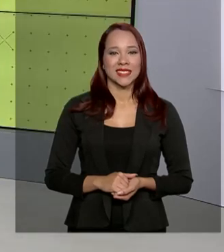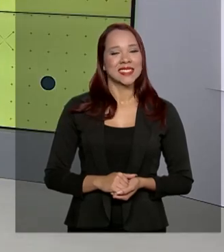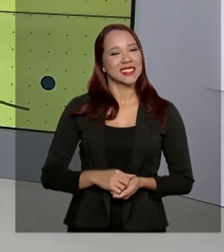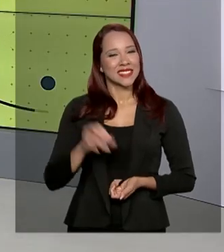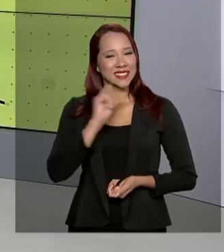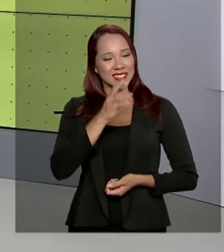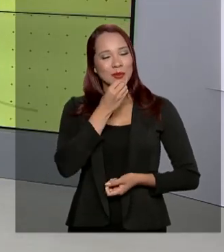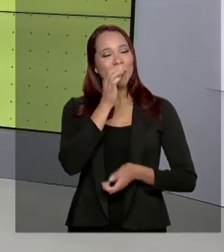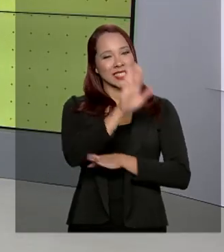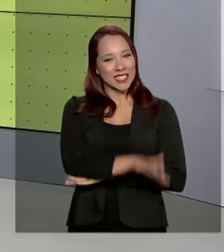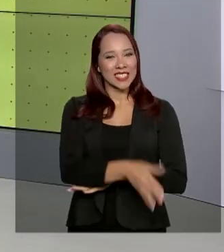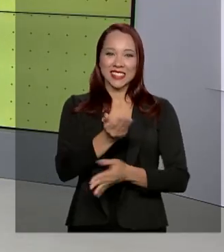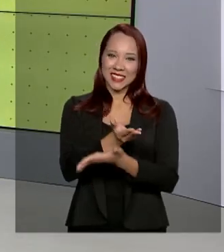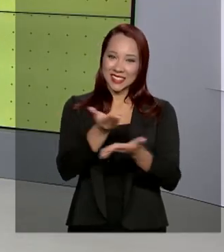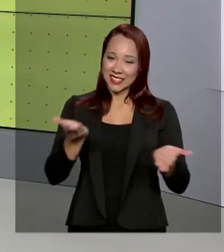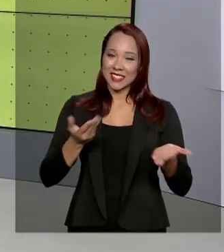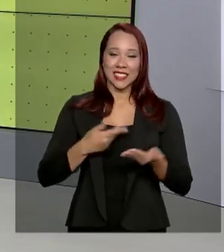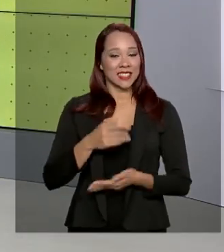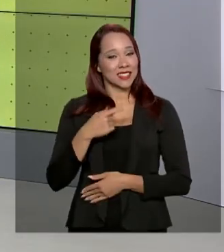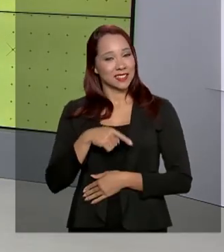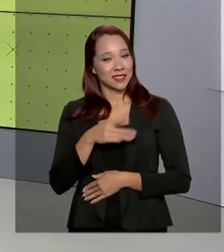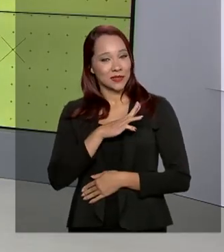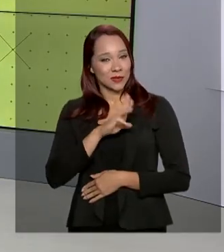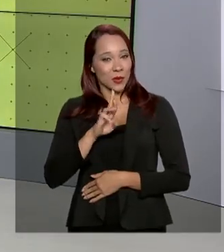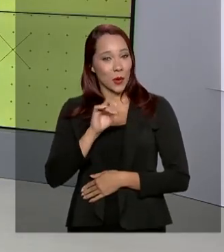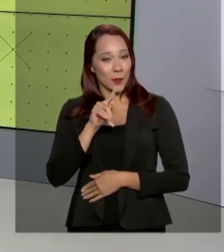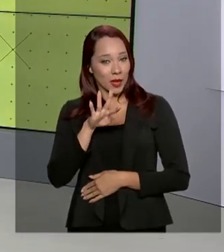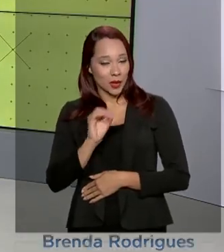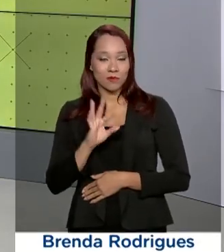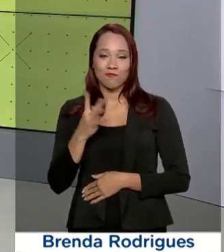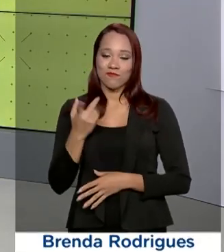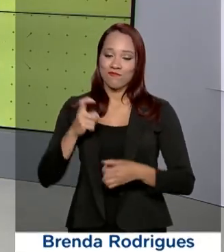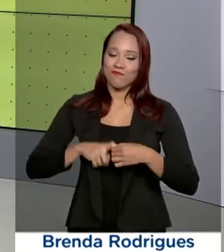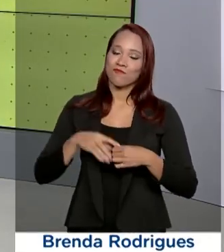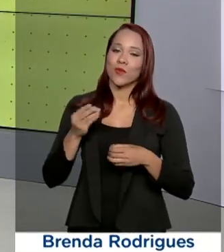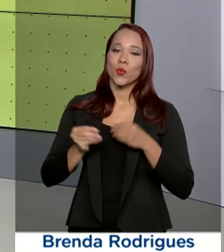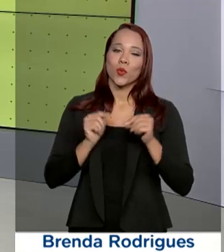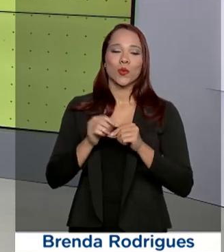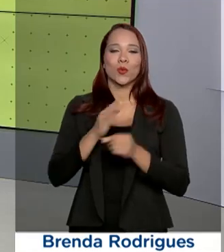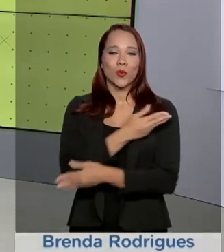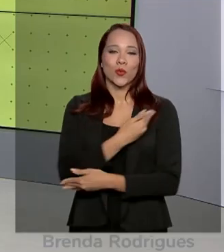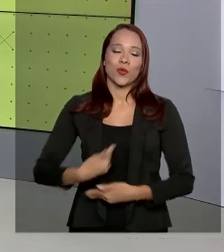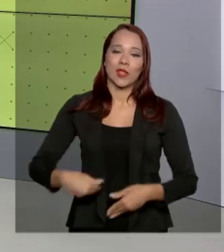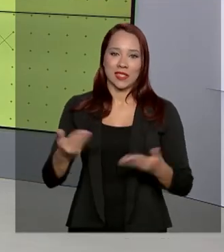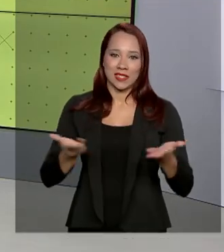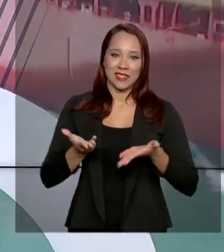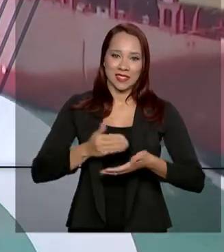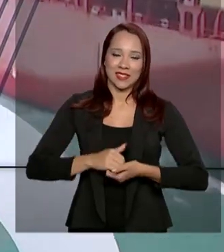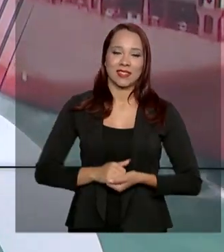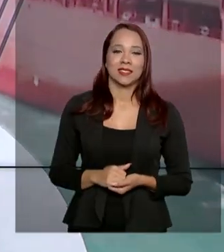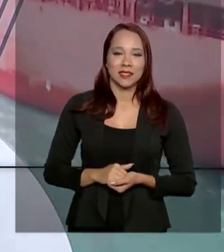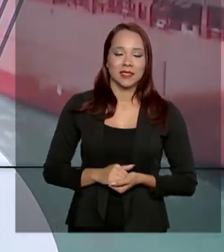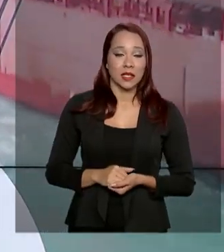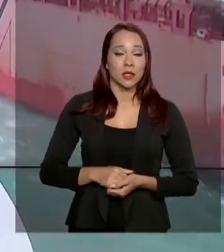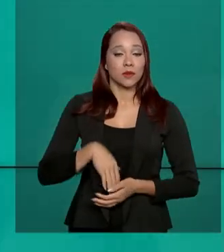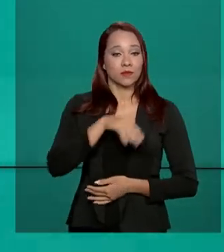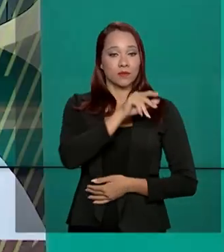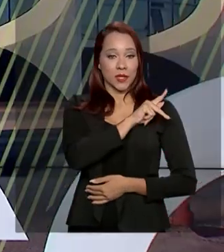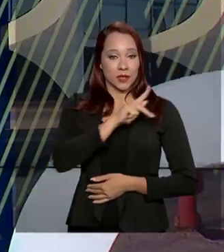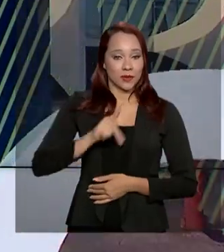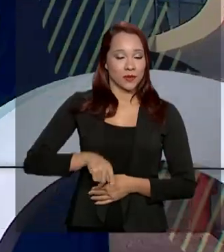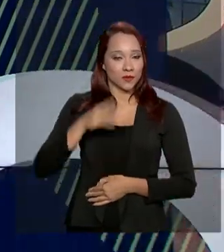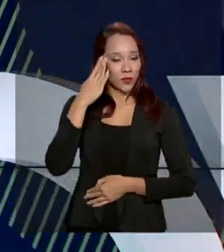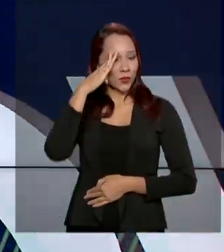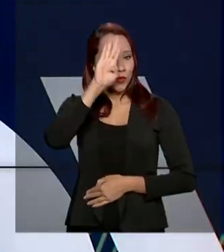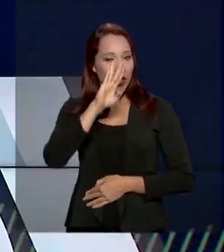Olá, boa tarde para você. Eu sou Roberto Camargo e já estamos de volta com mais uma edição do Governo Agora. O presidente Jair